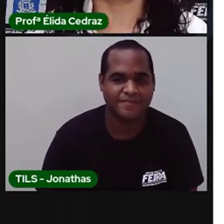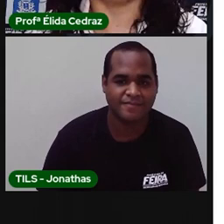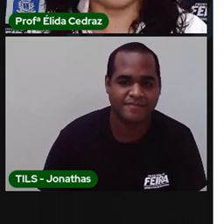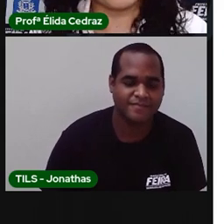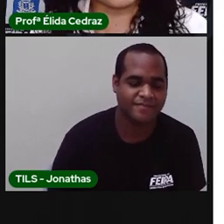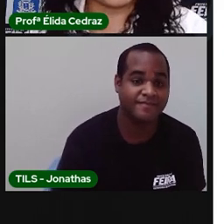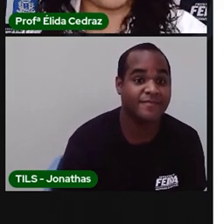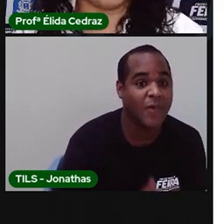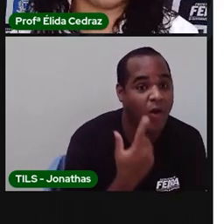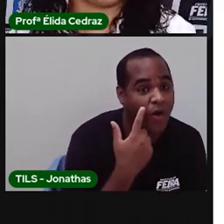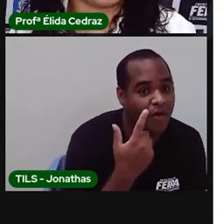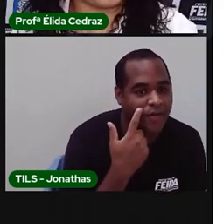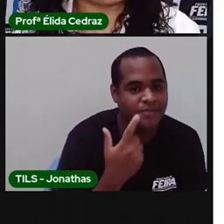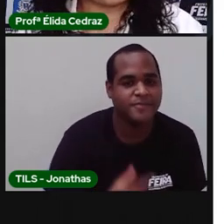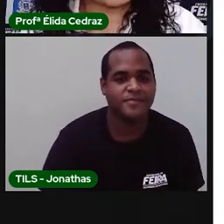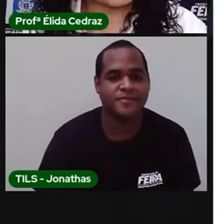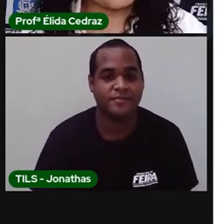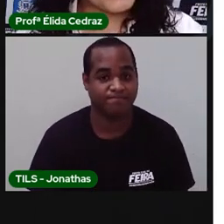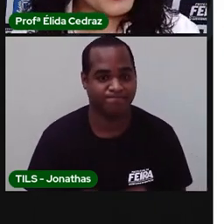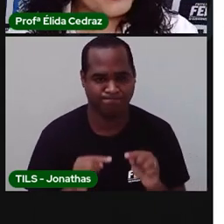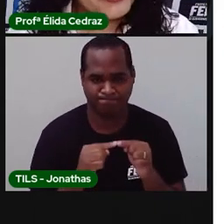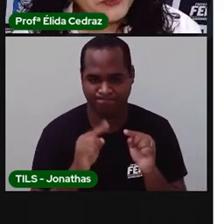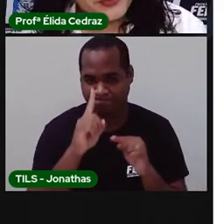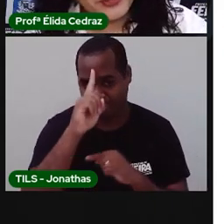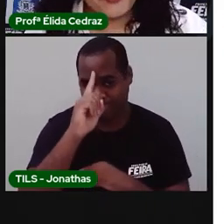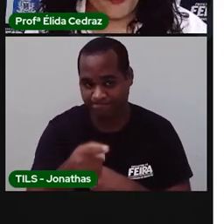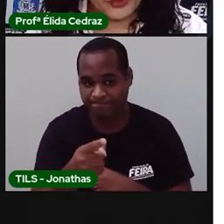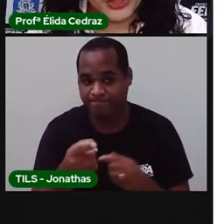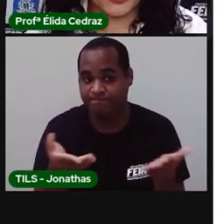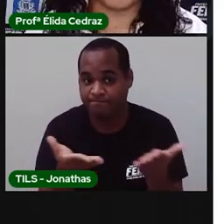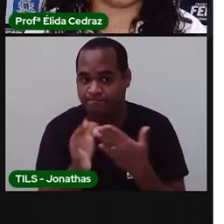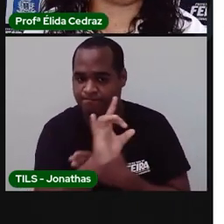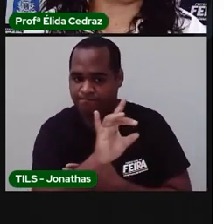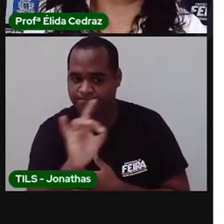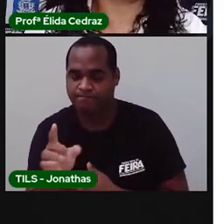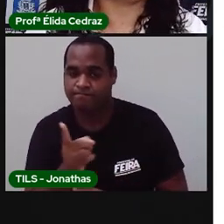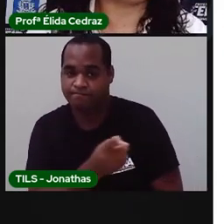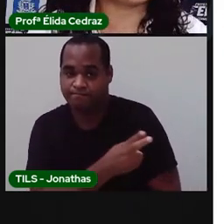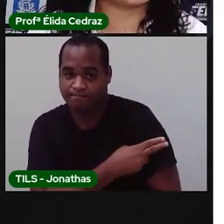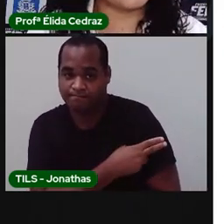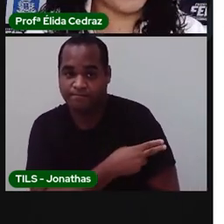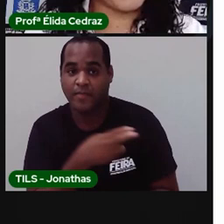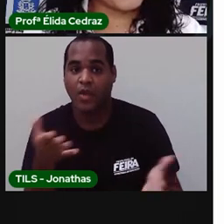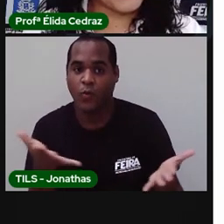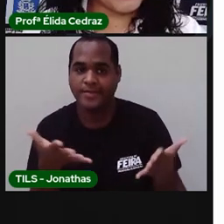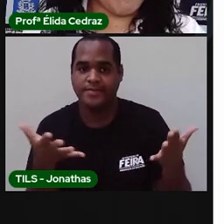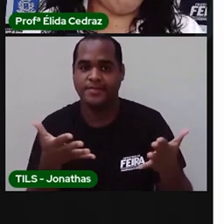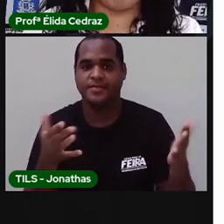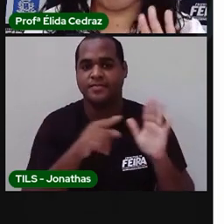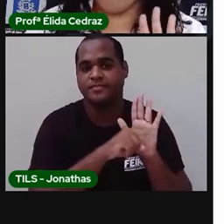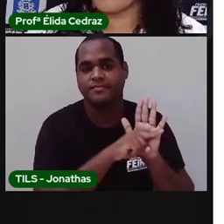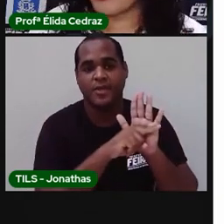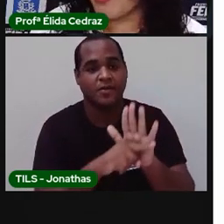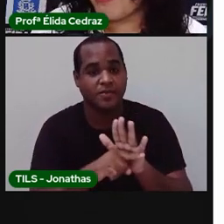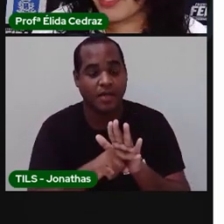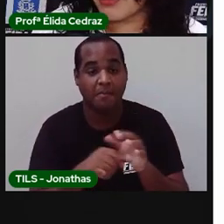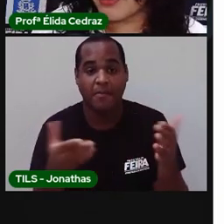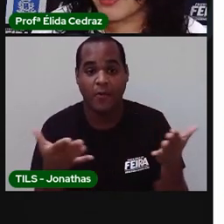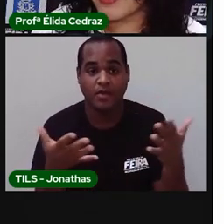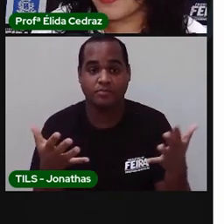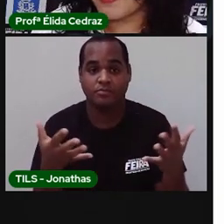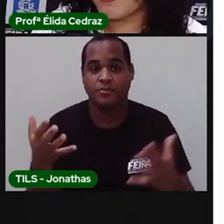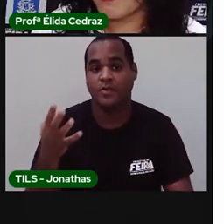Olha só. A missão do segundo ano hoje vai ser ajudar quatro